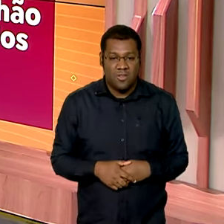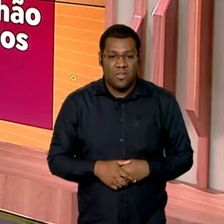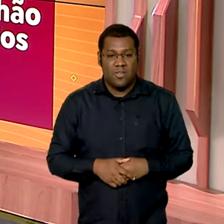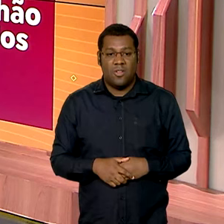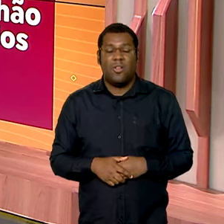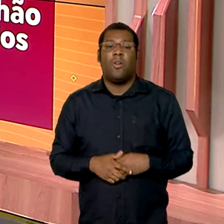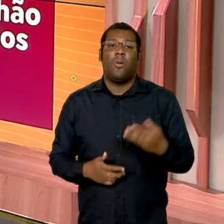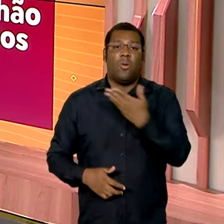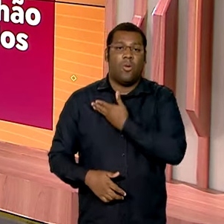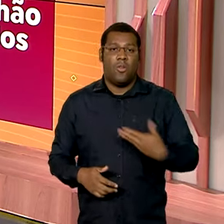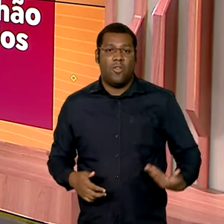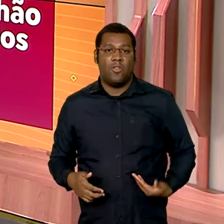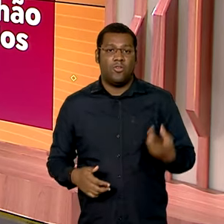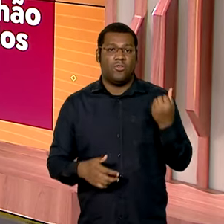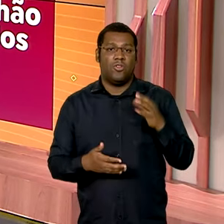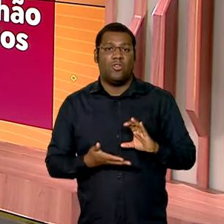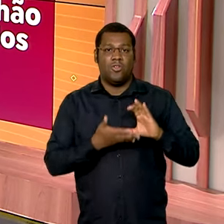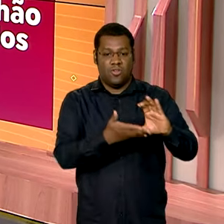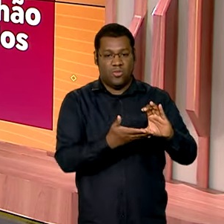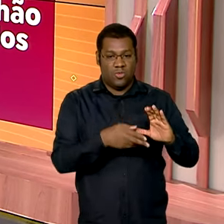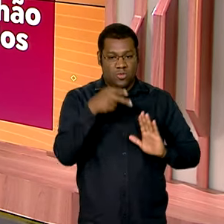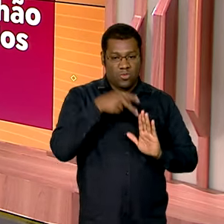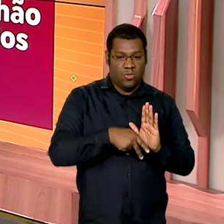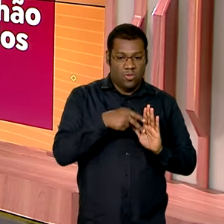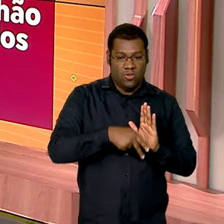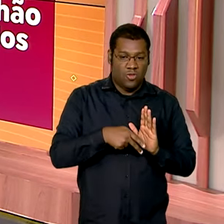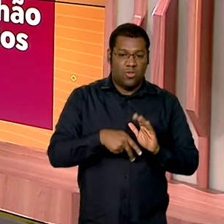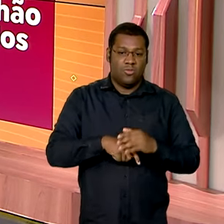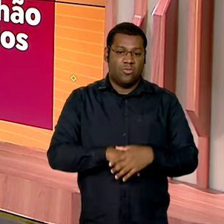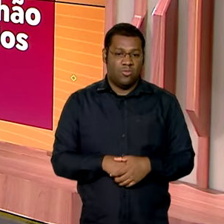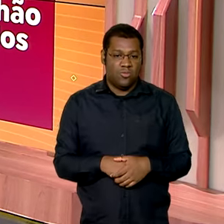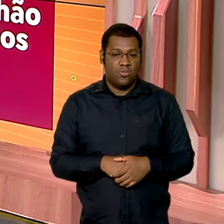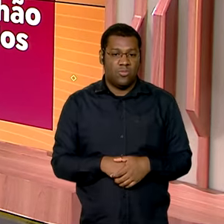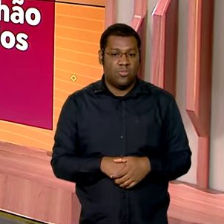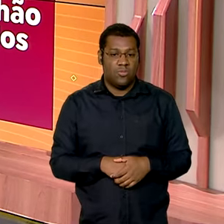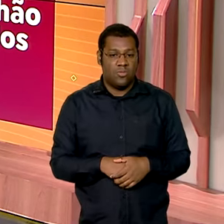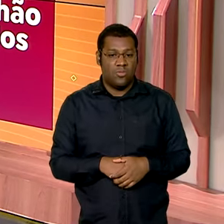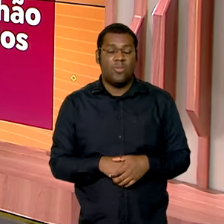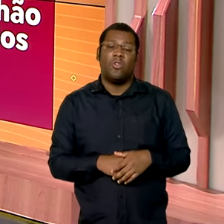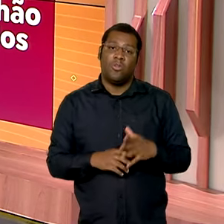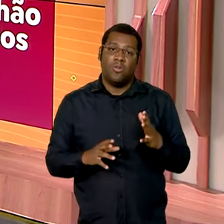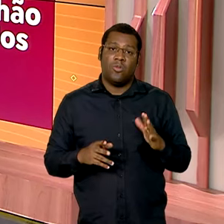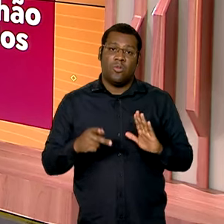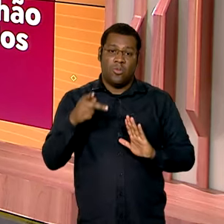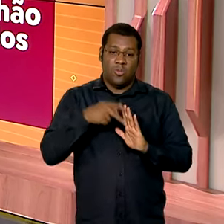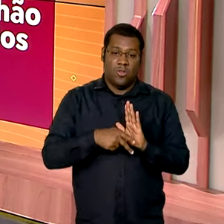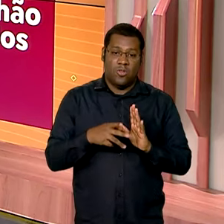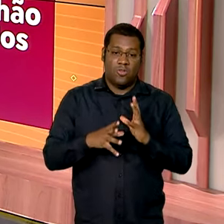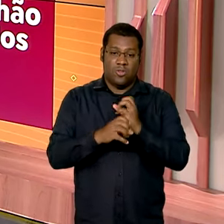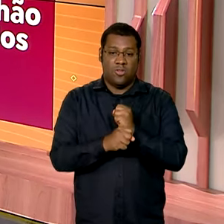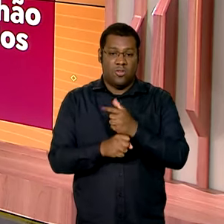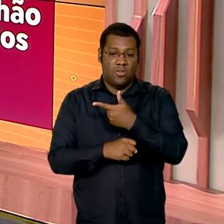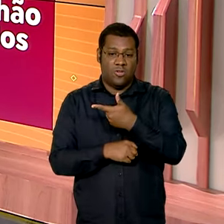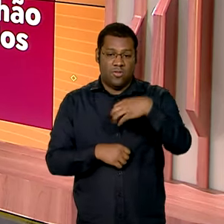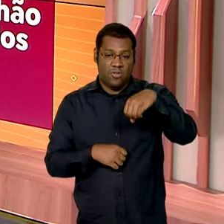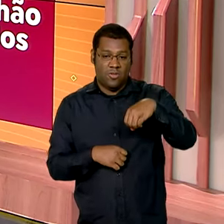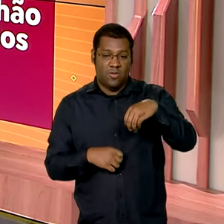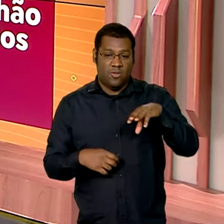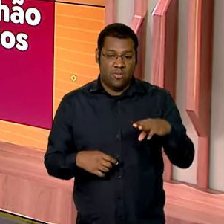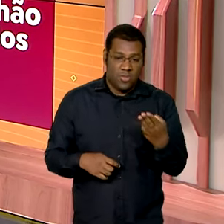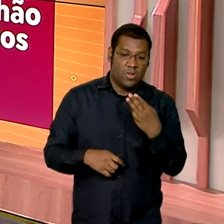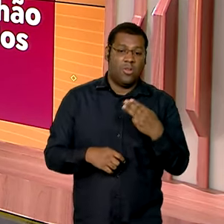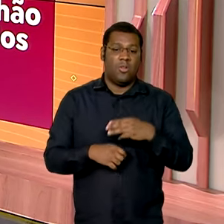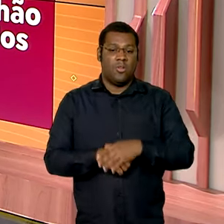para projetos de inovação, aí no valor de mais de R$ milhões. E alimentação